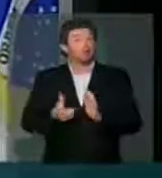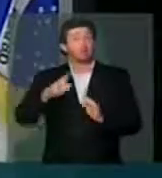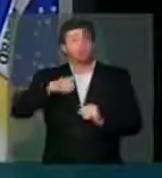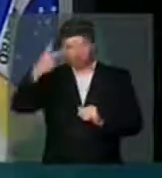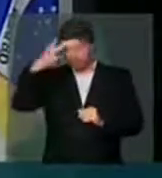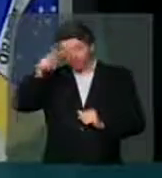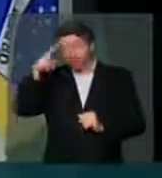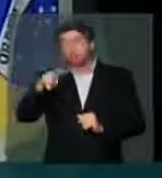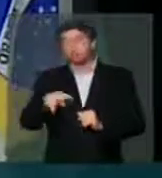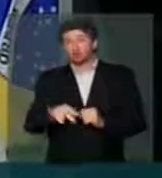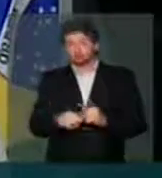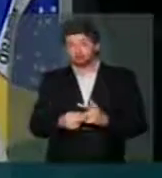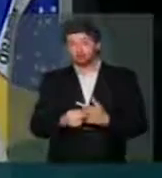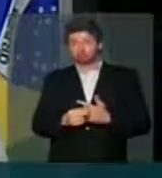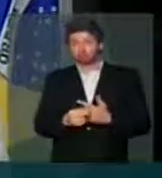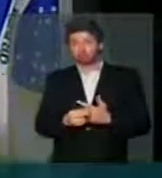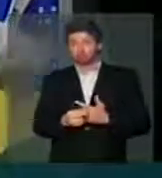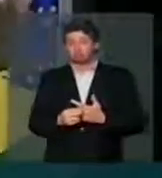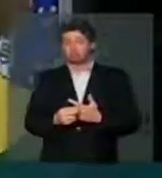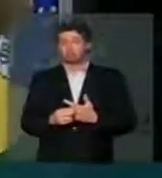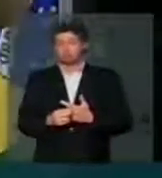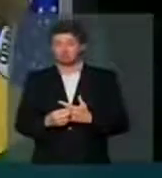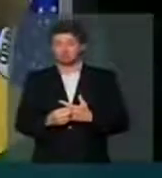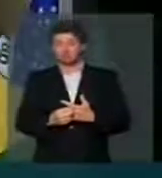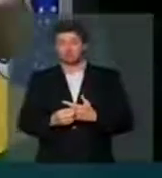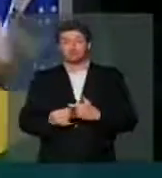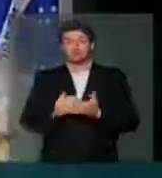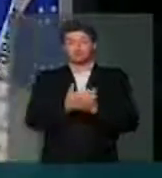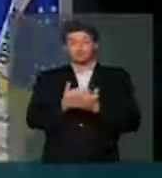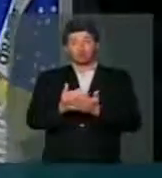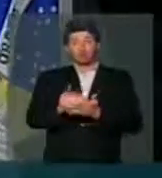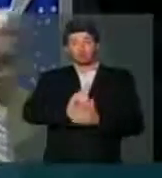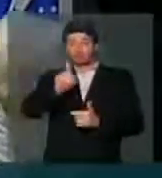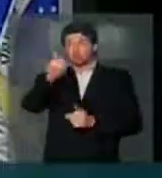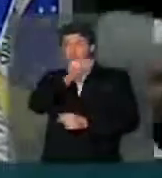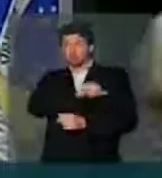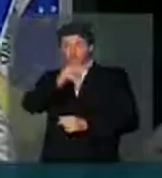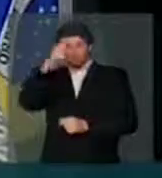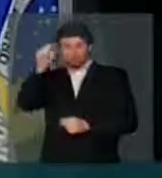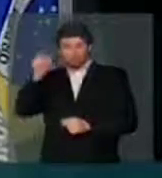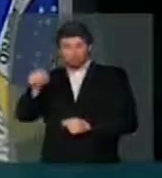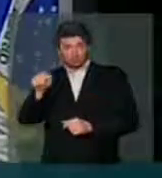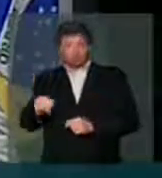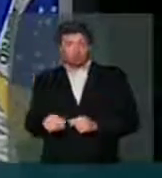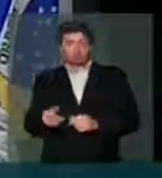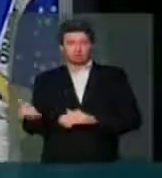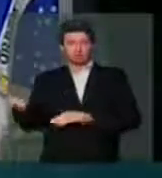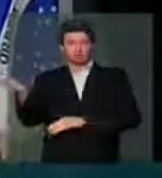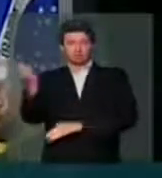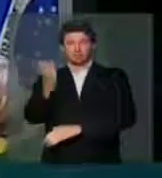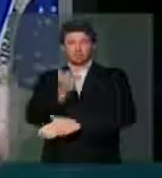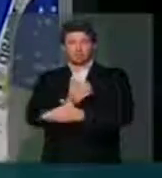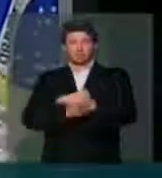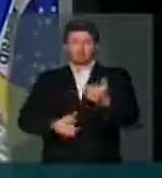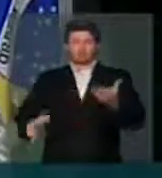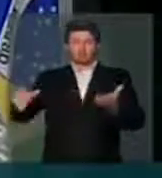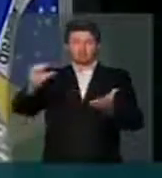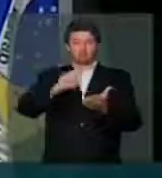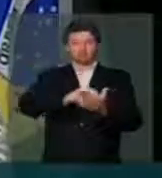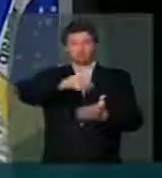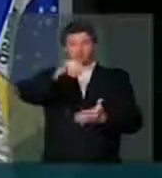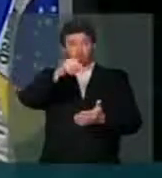história história começada lá no Rio de Janeiro e transferida por força de